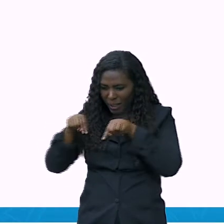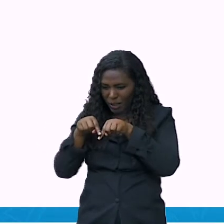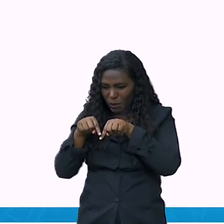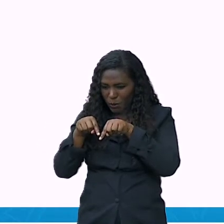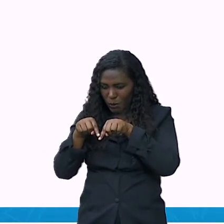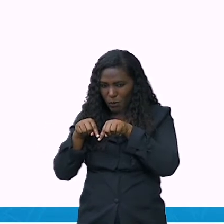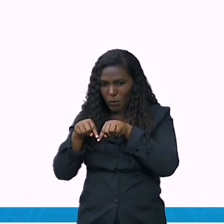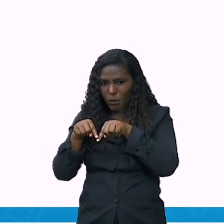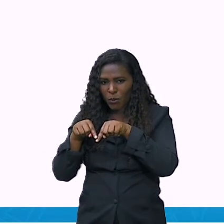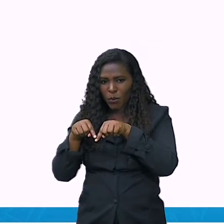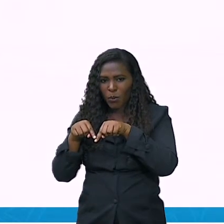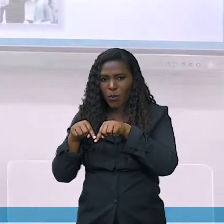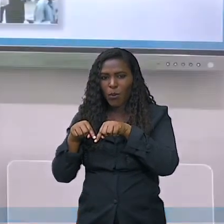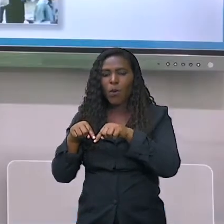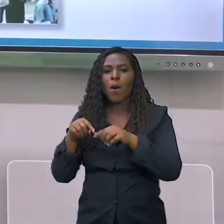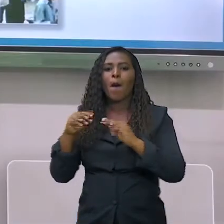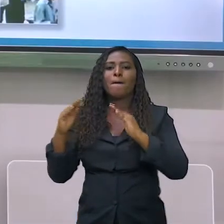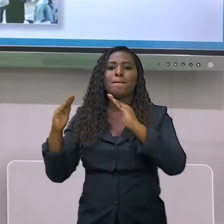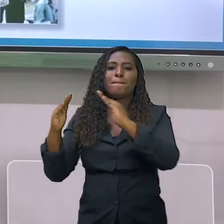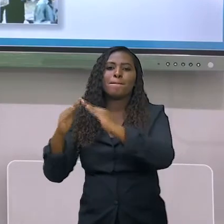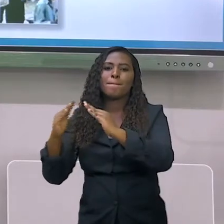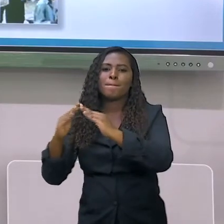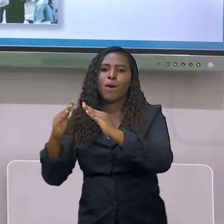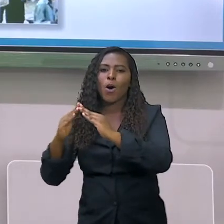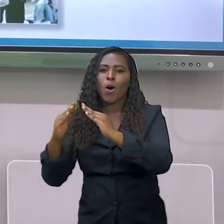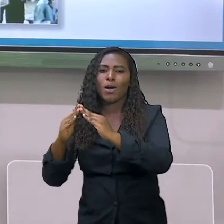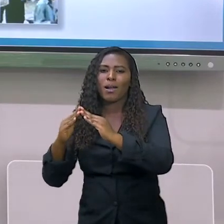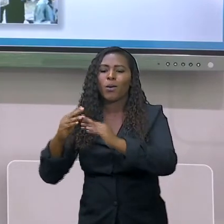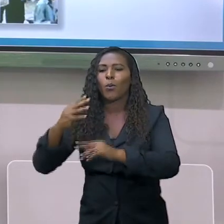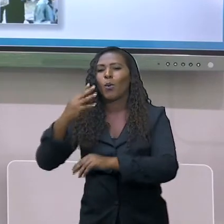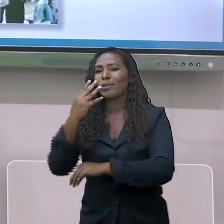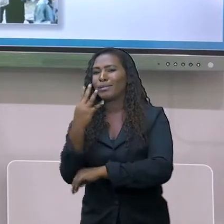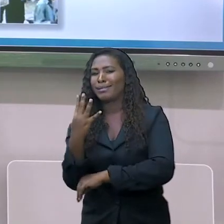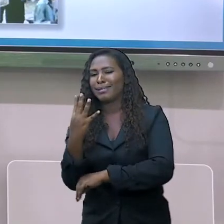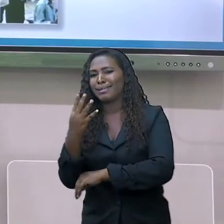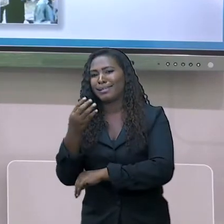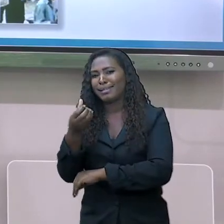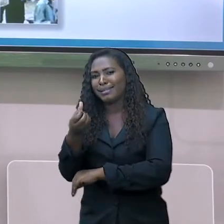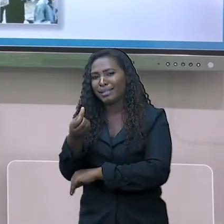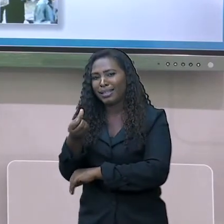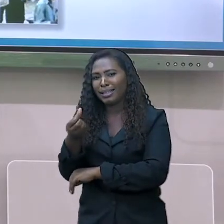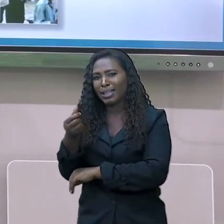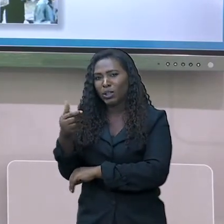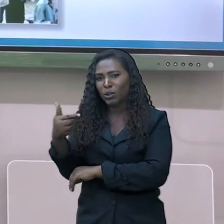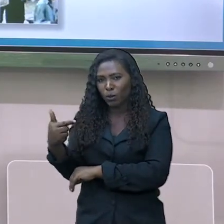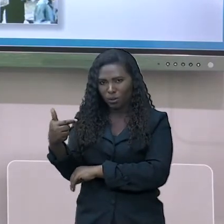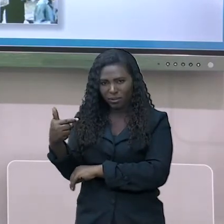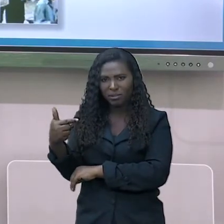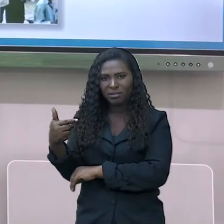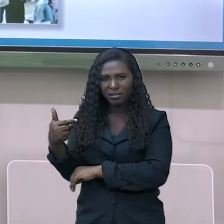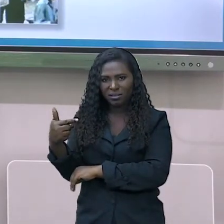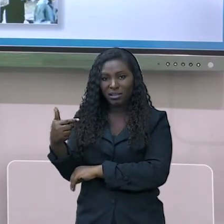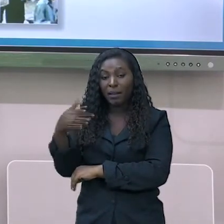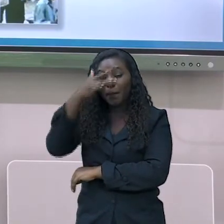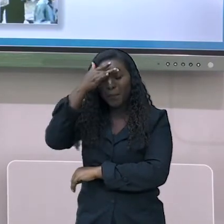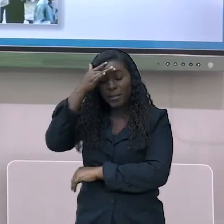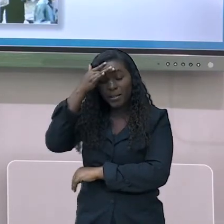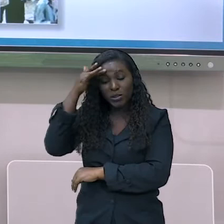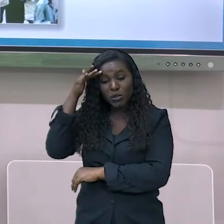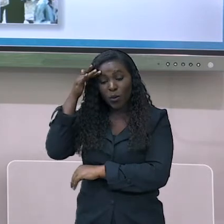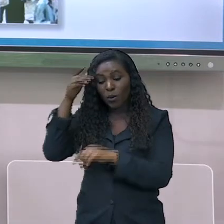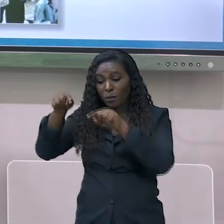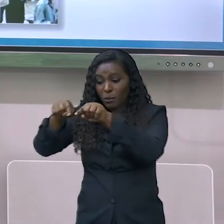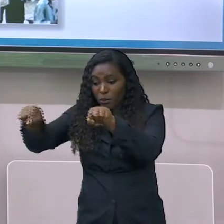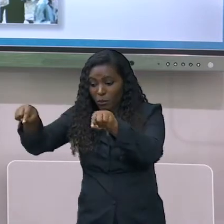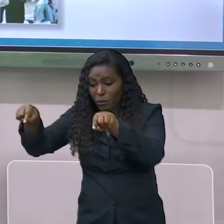462, eu vou arredondar, habitantes por quilômetro quadrado. Olha só que interessante. Enquanto que